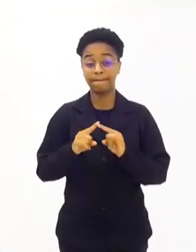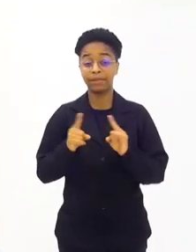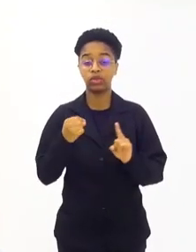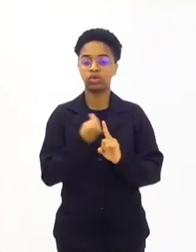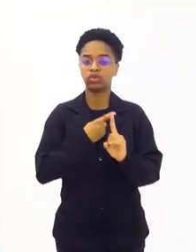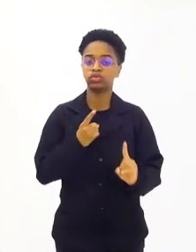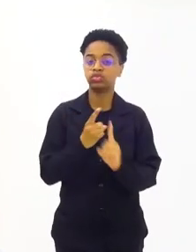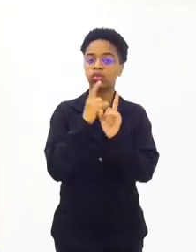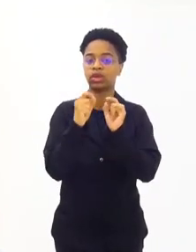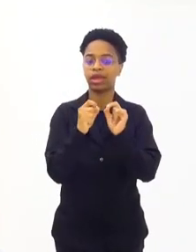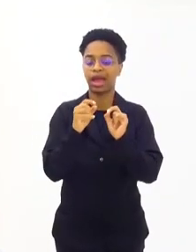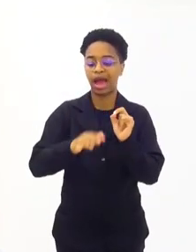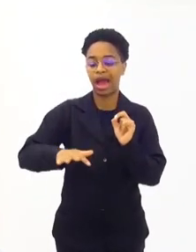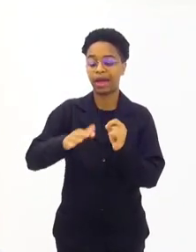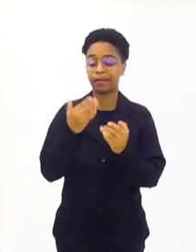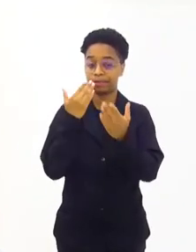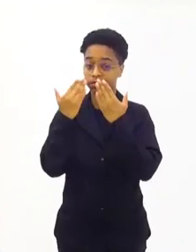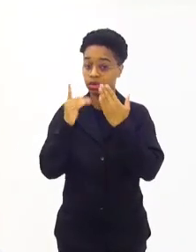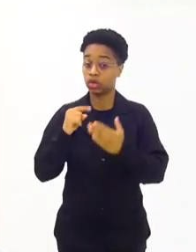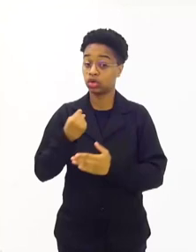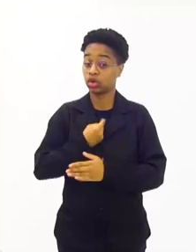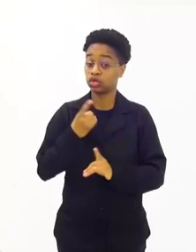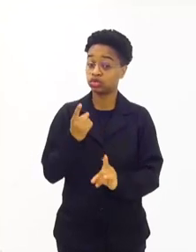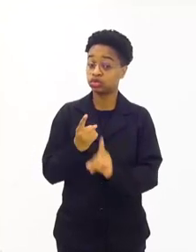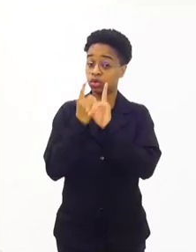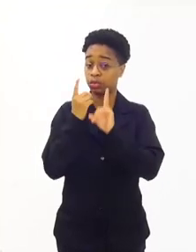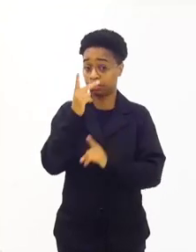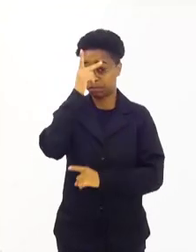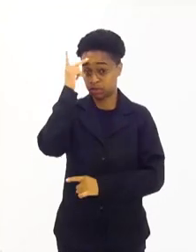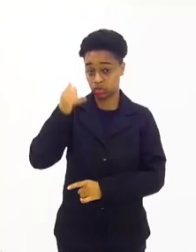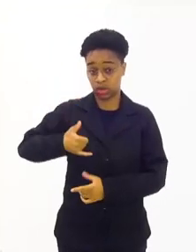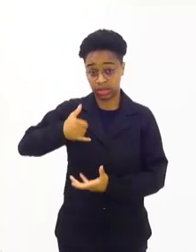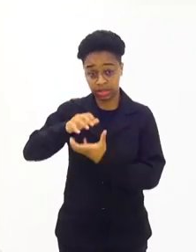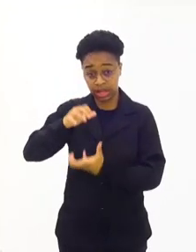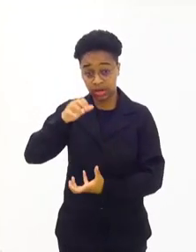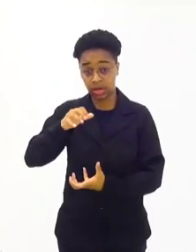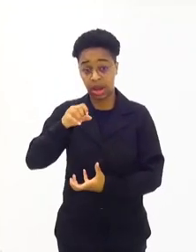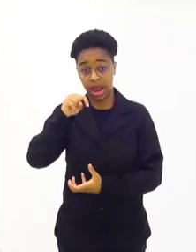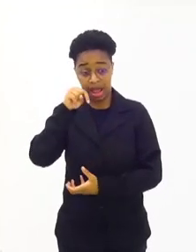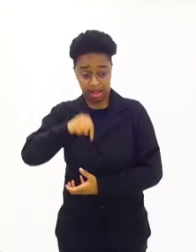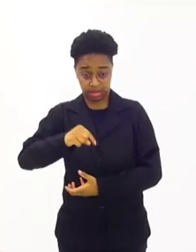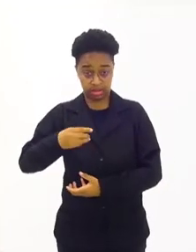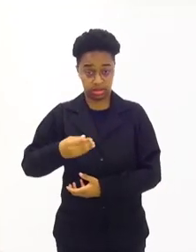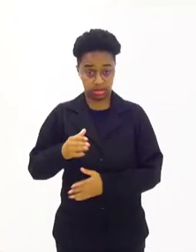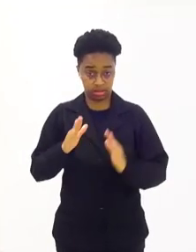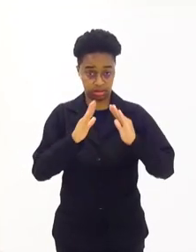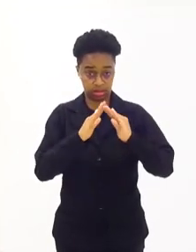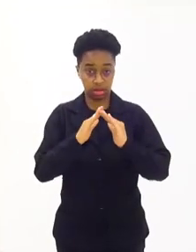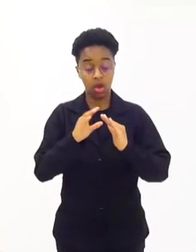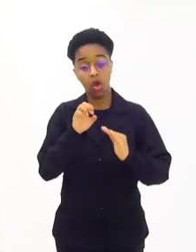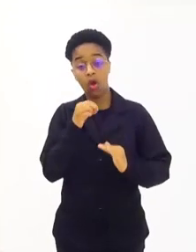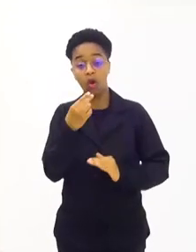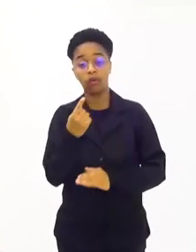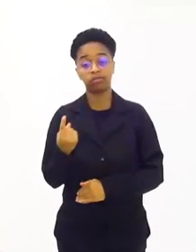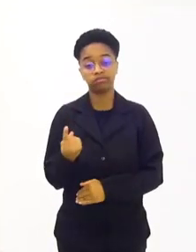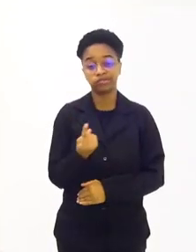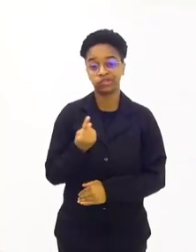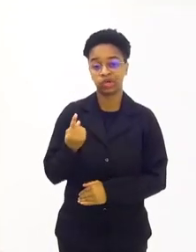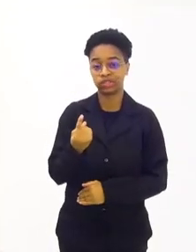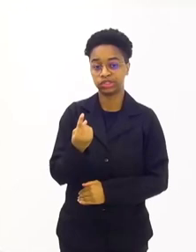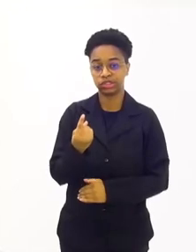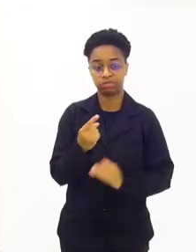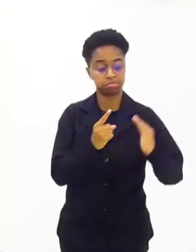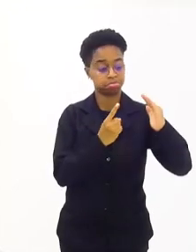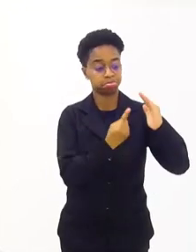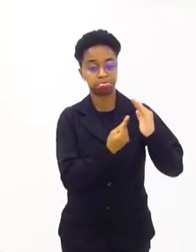nosso setor de psicologia é muito forte e descobrimos que os idosos que aqui vivem ou vivem solitários, né? Um idoso